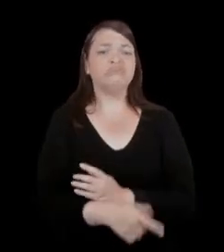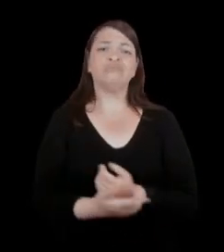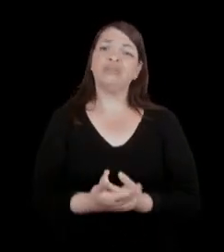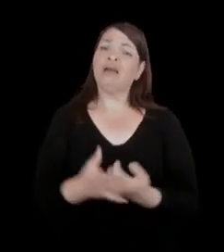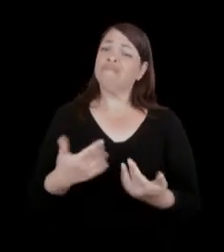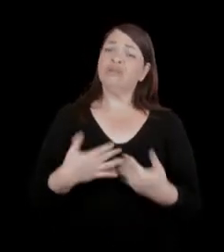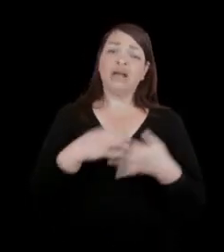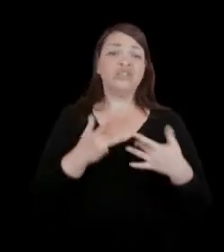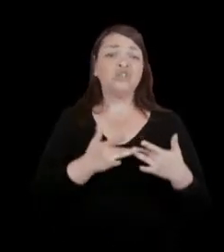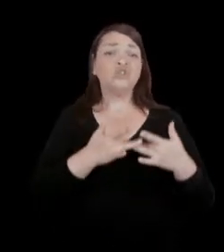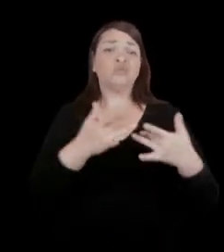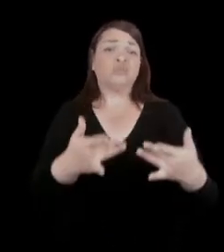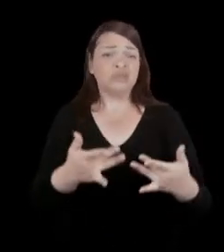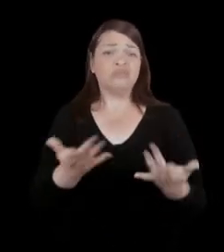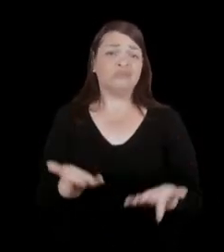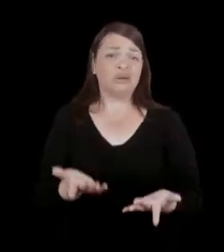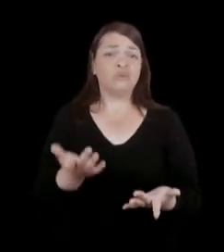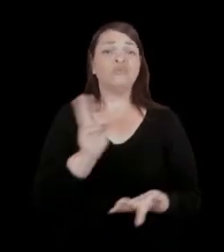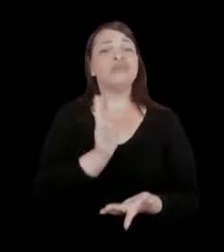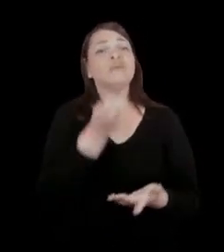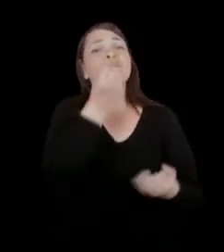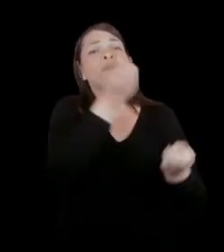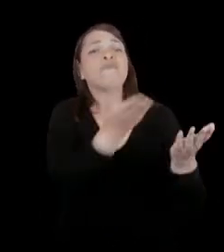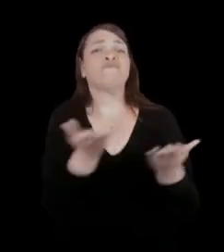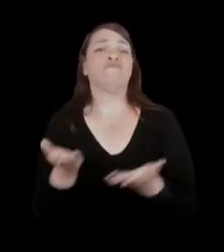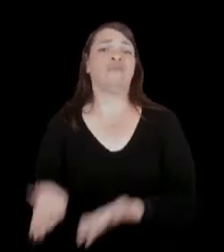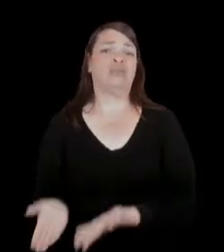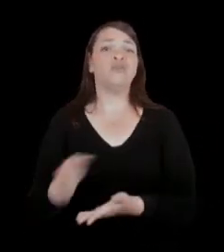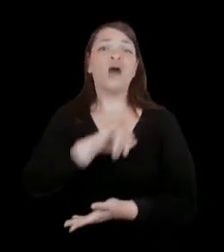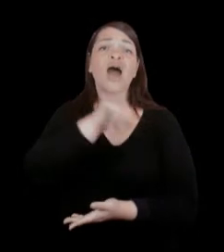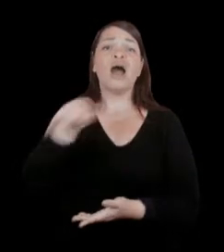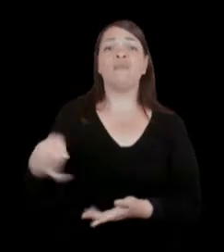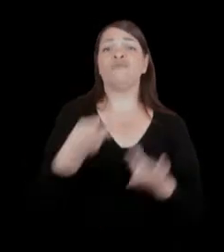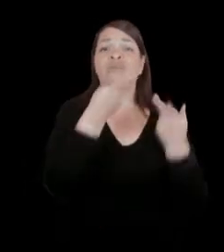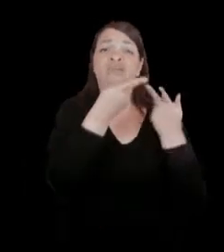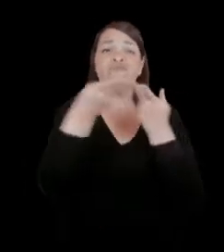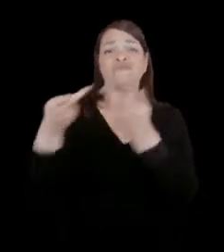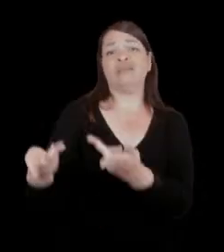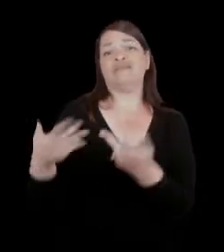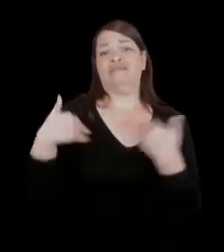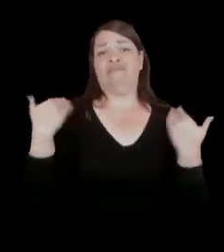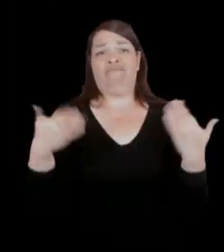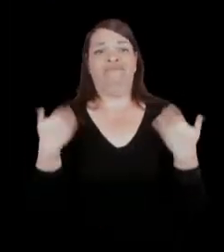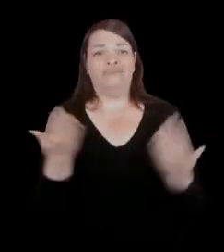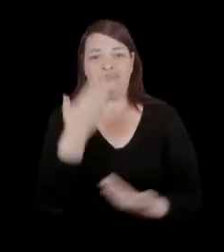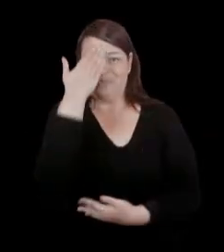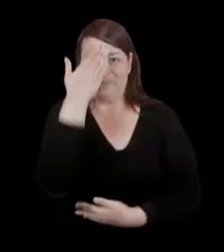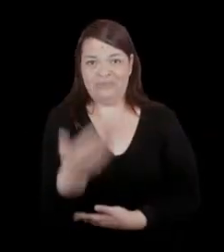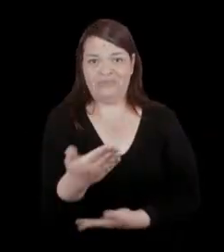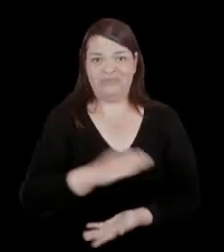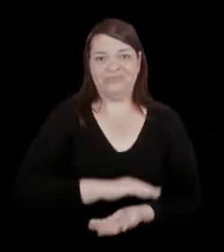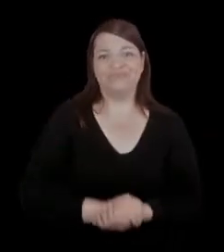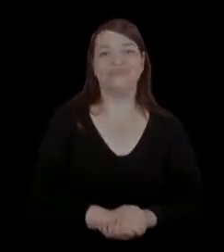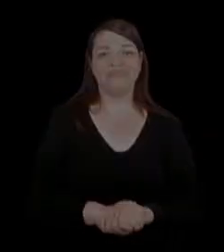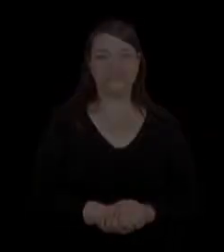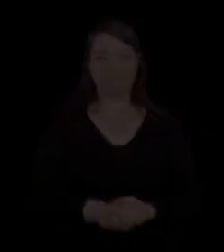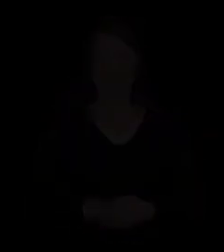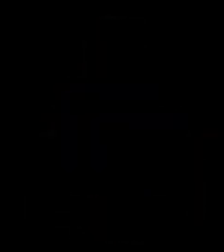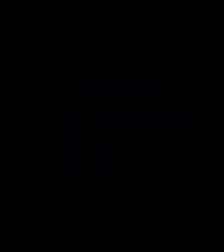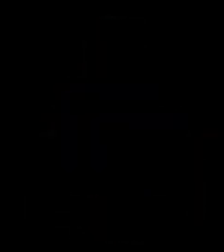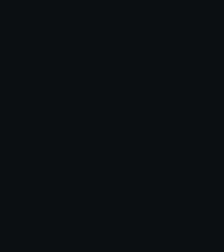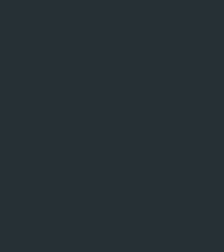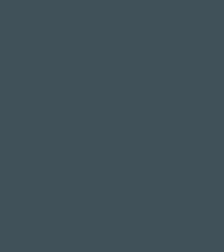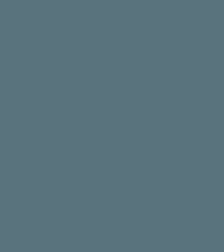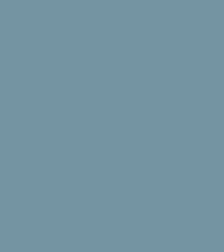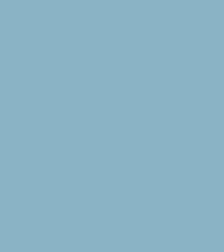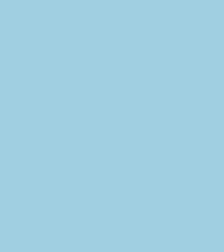fico à disposição. E sejam bem-vindos e aproveitem o resto da visita. Obrigado. Em fundo azul claro, no meio da tela, um ponto